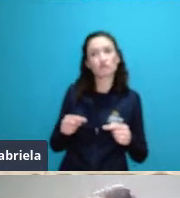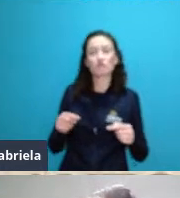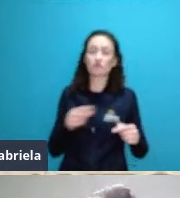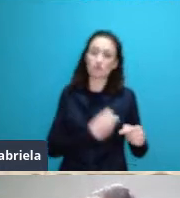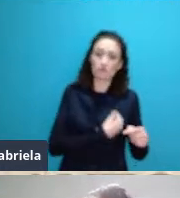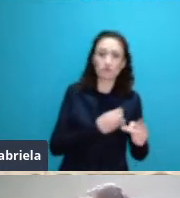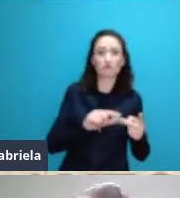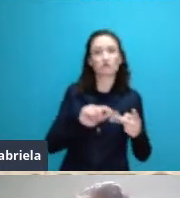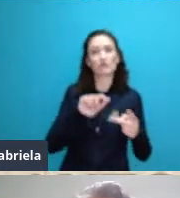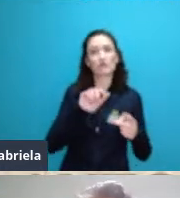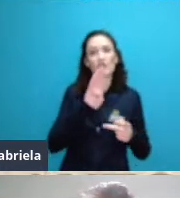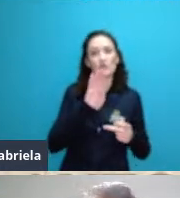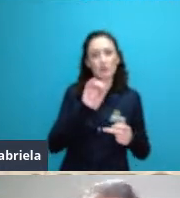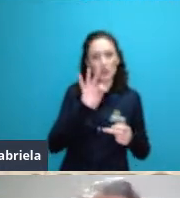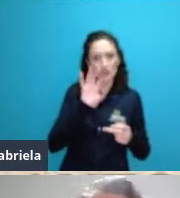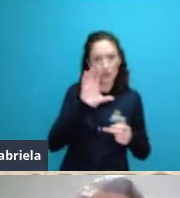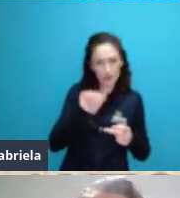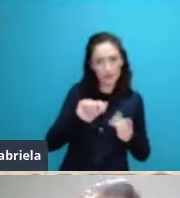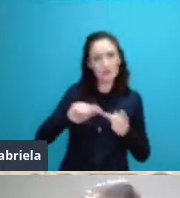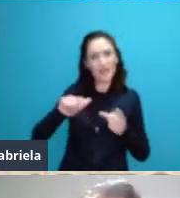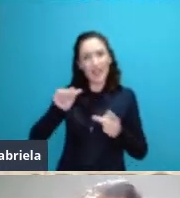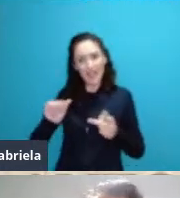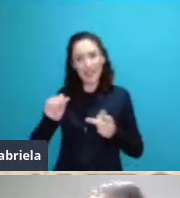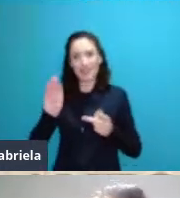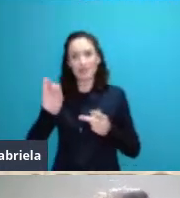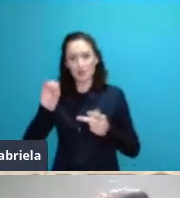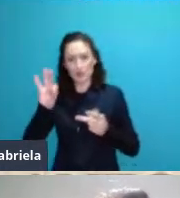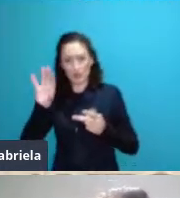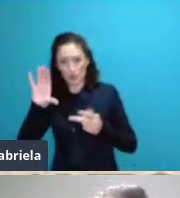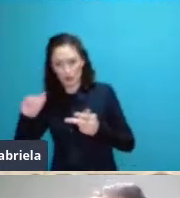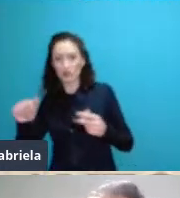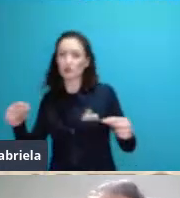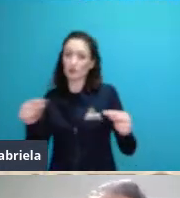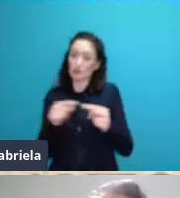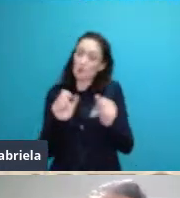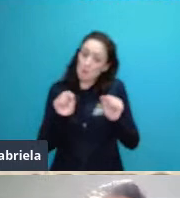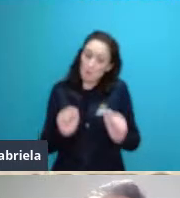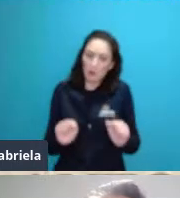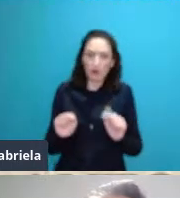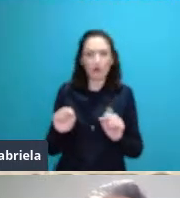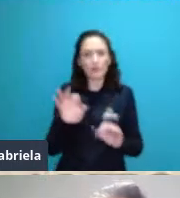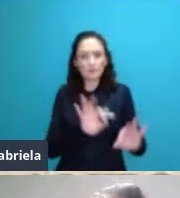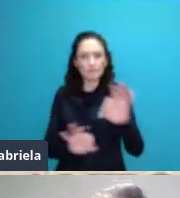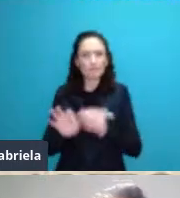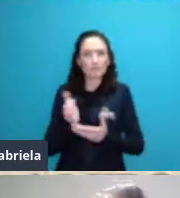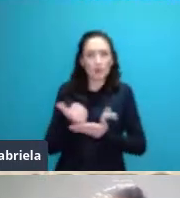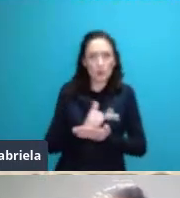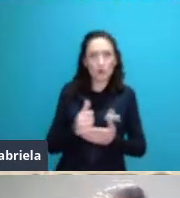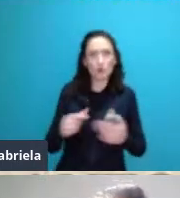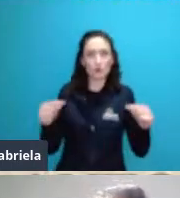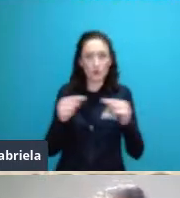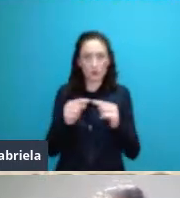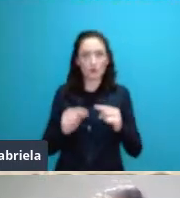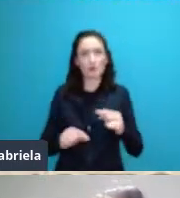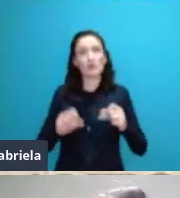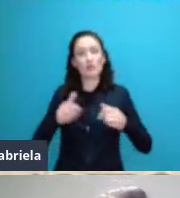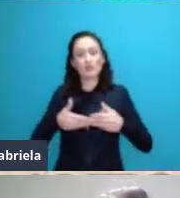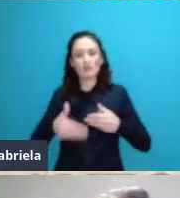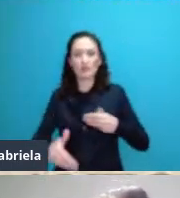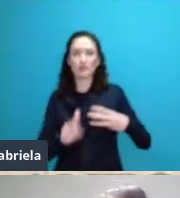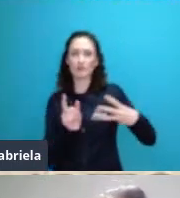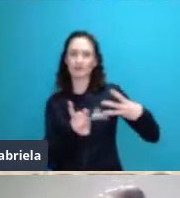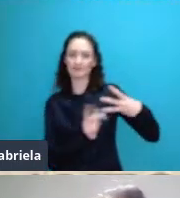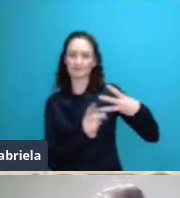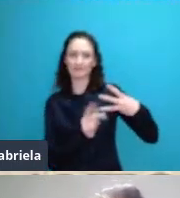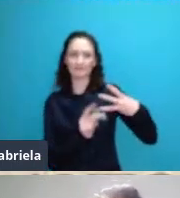chamado ecossistema seria capaz de autorregulação e essa autorregulação levaria a homeostase do ecossistema o